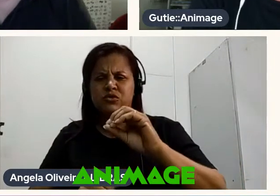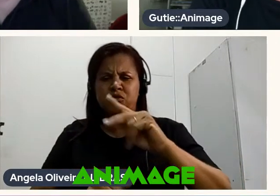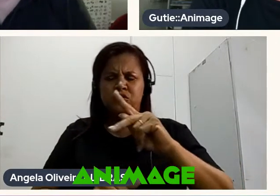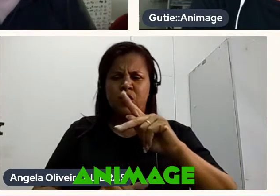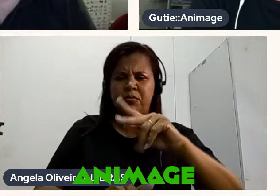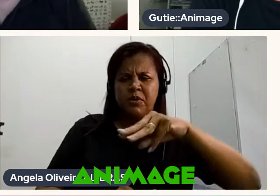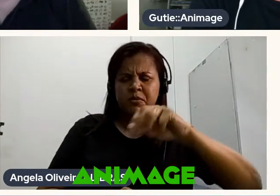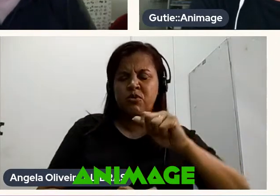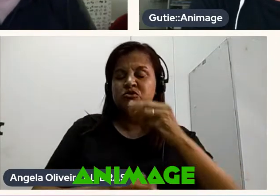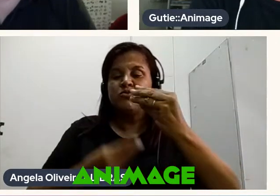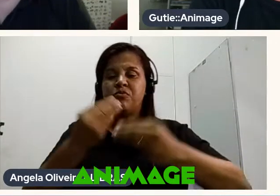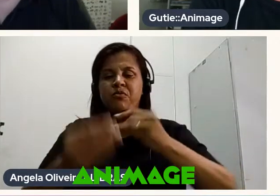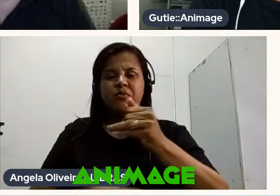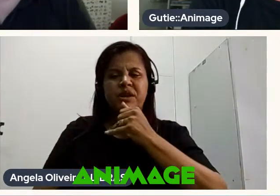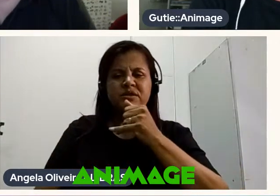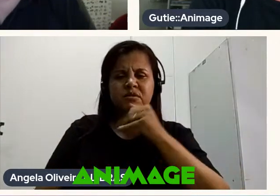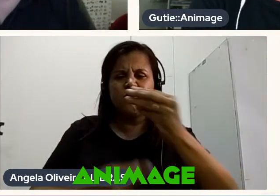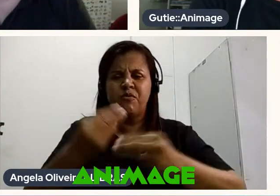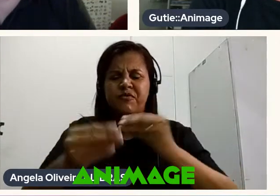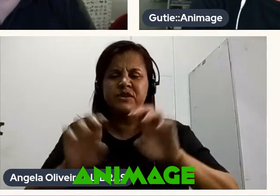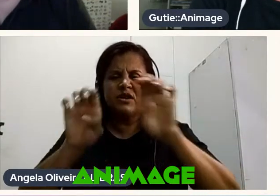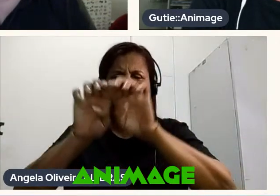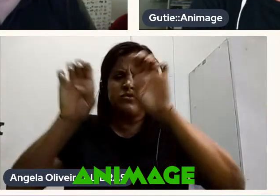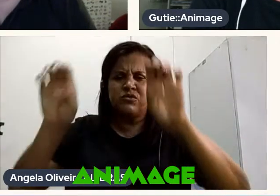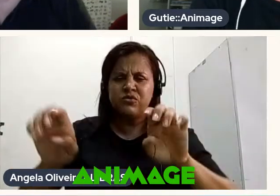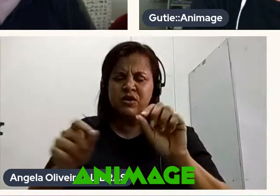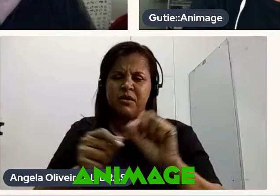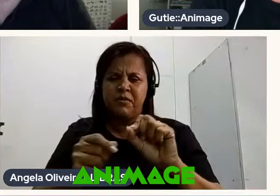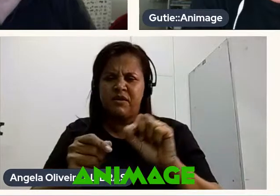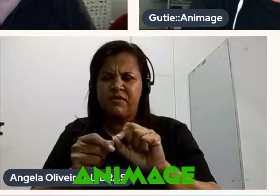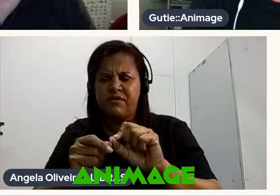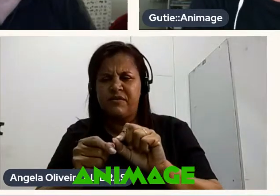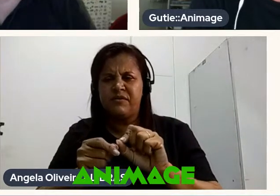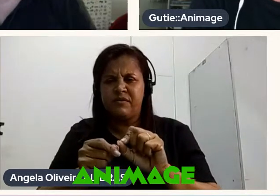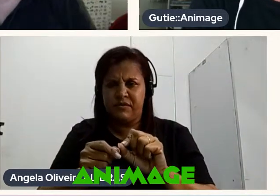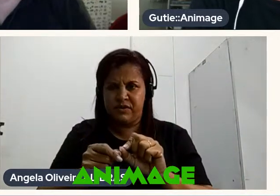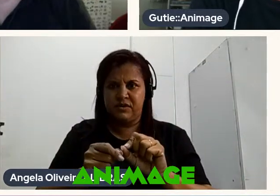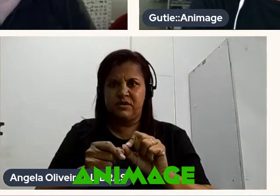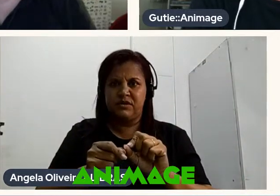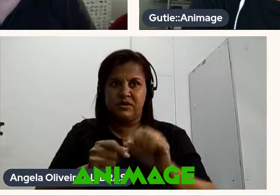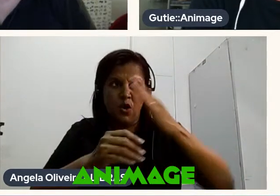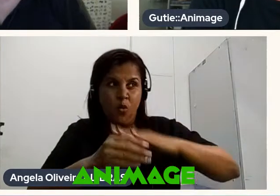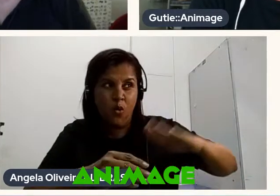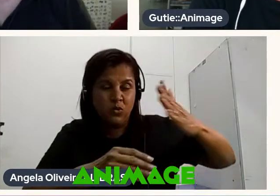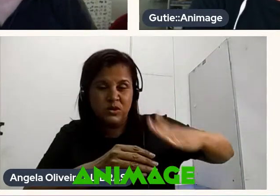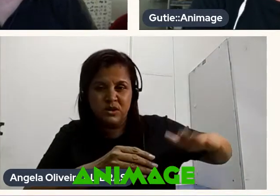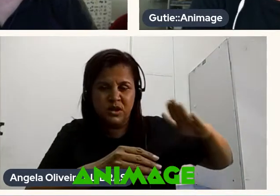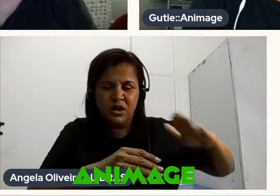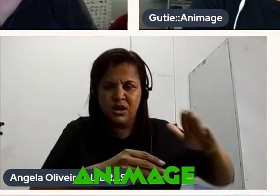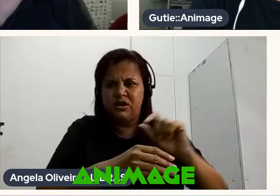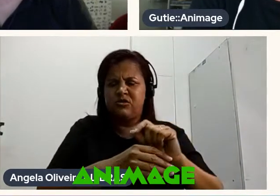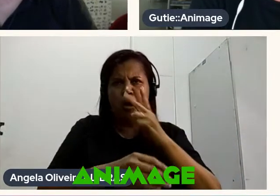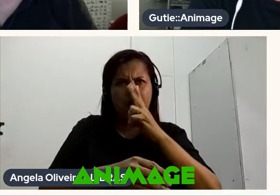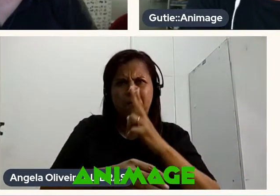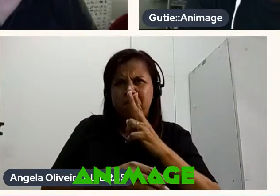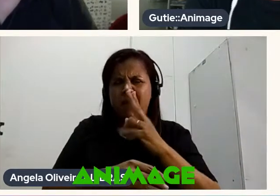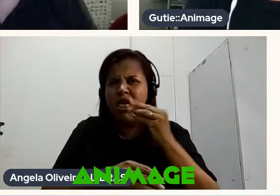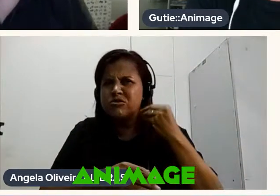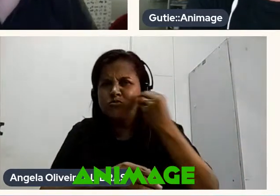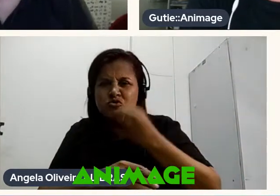Como fazer aquela estrutura Para fazer o oceano O oceano E stop motion Me parece muito experimental